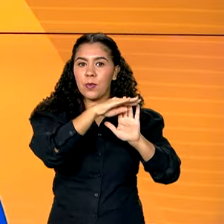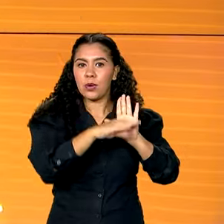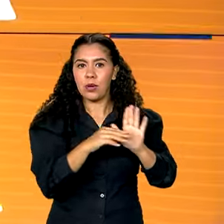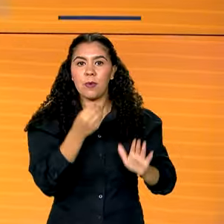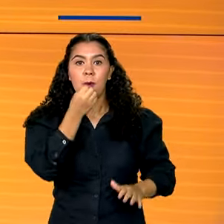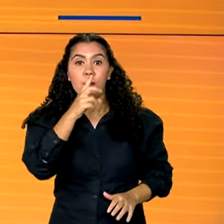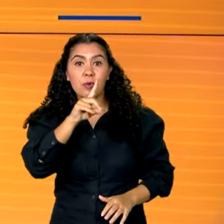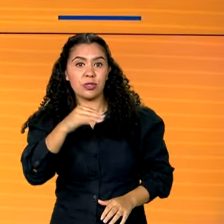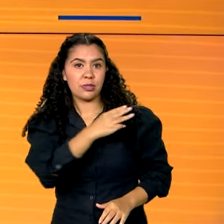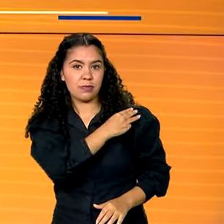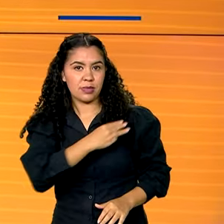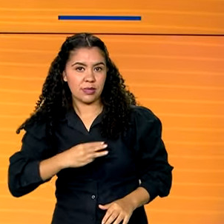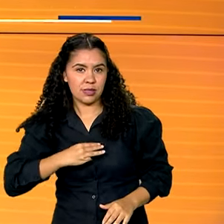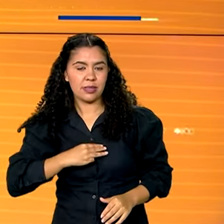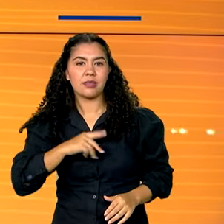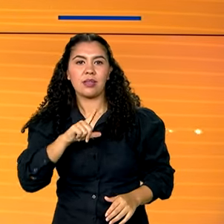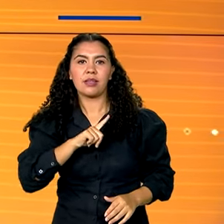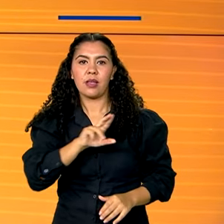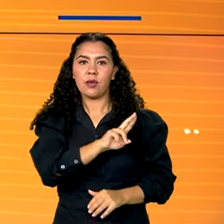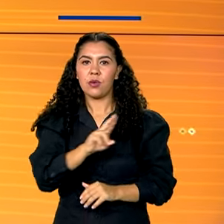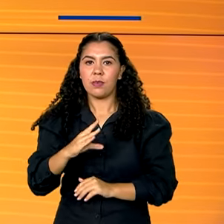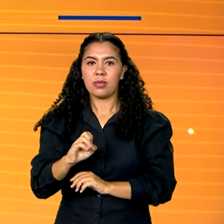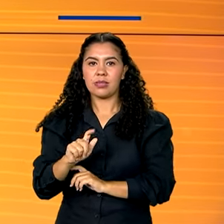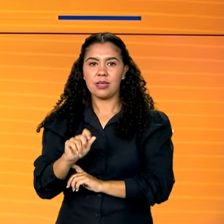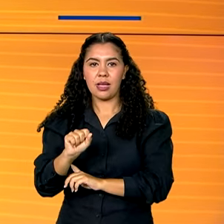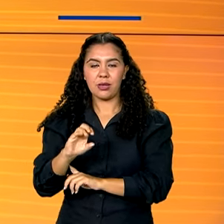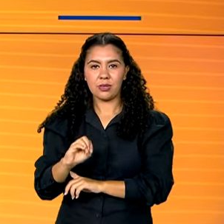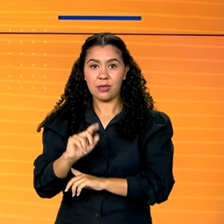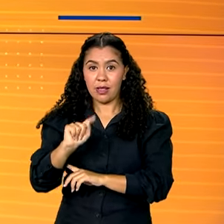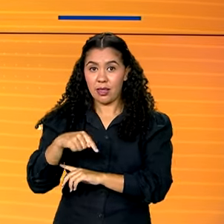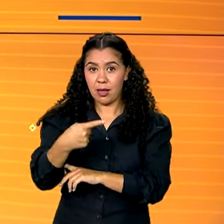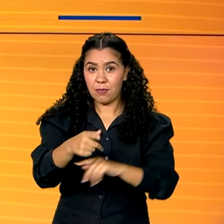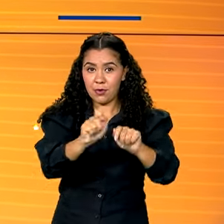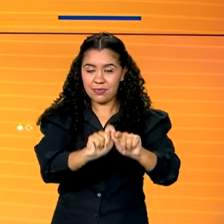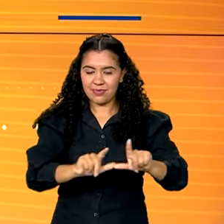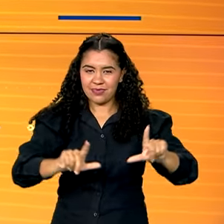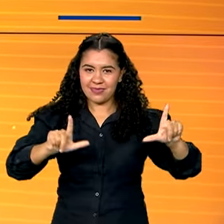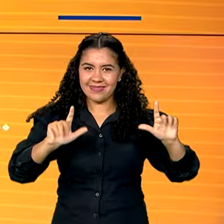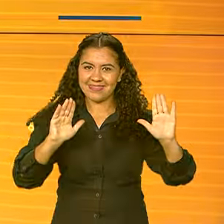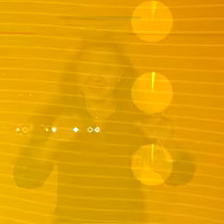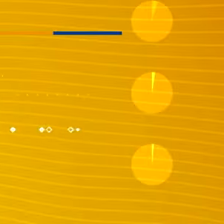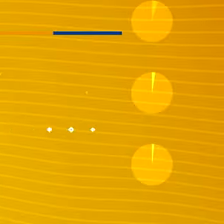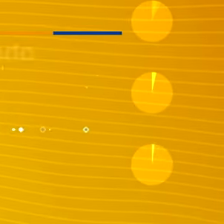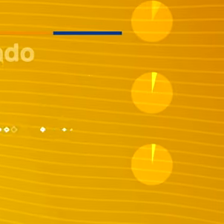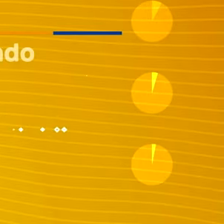Ministro, recebe Celso Sabino, do Turismo. A gente volta depois do intervalo. Até já.